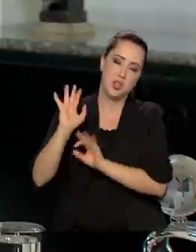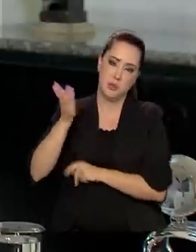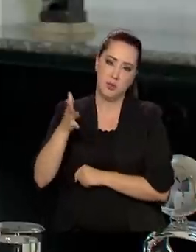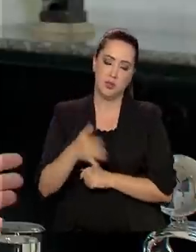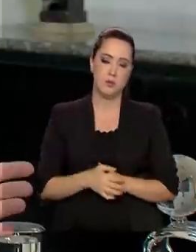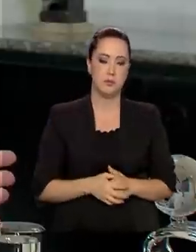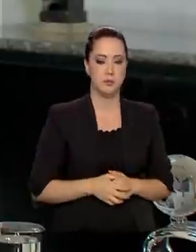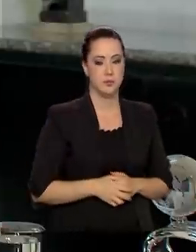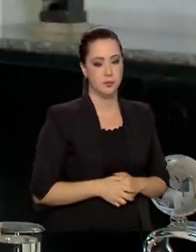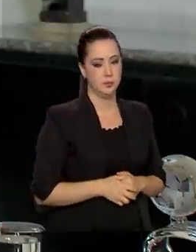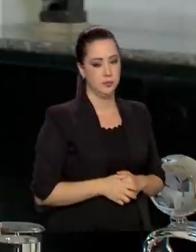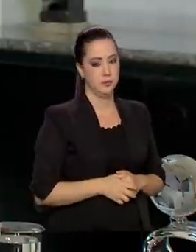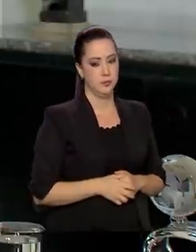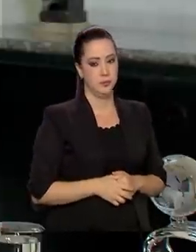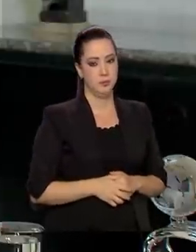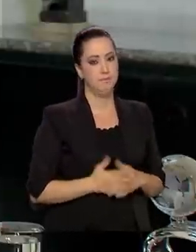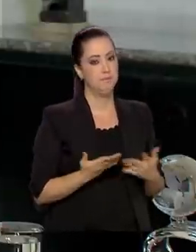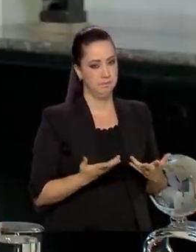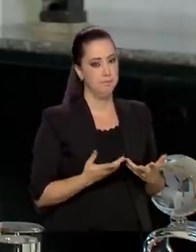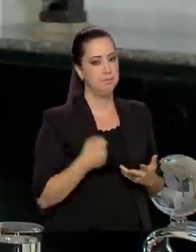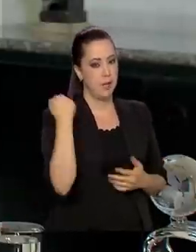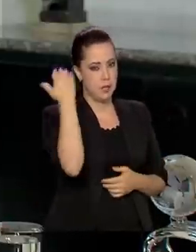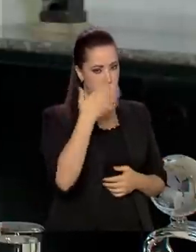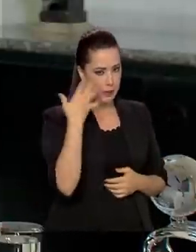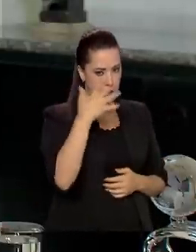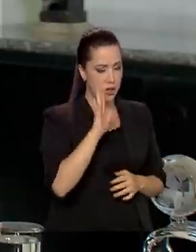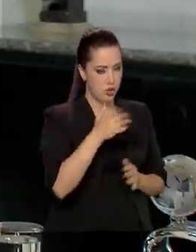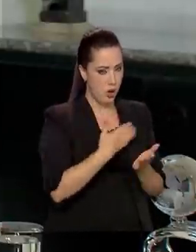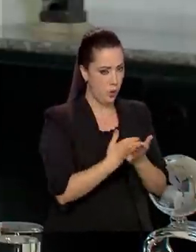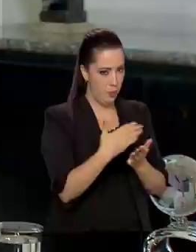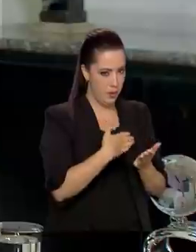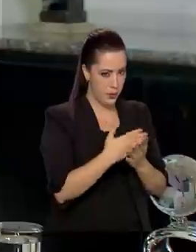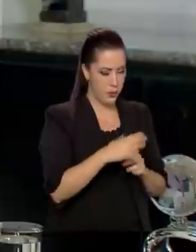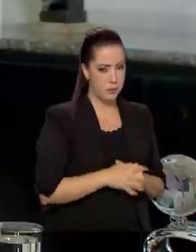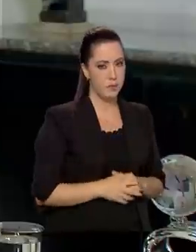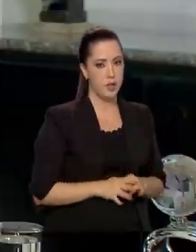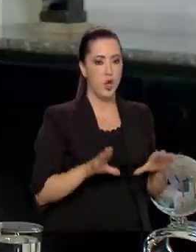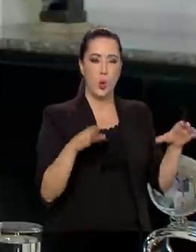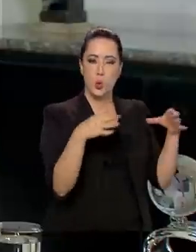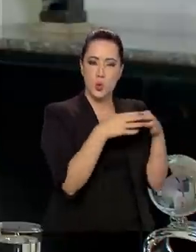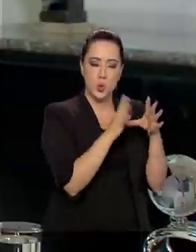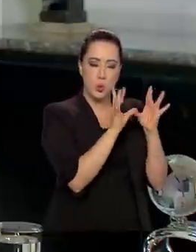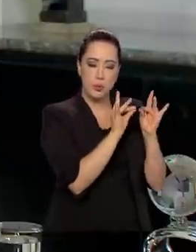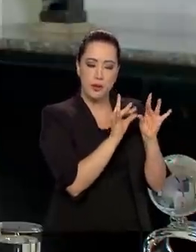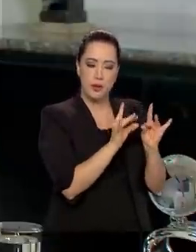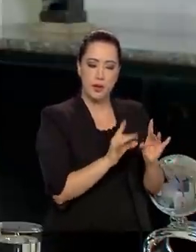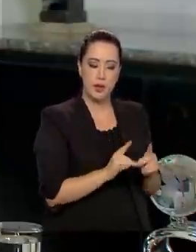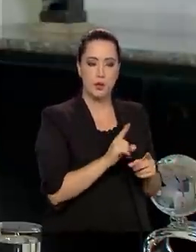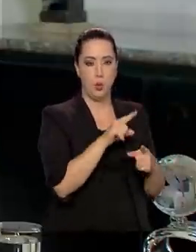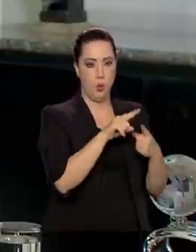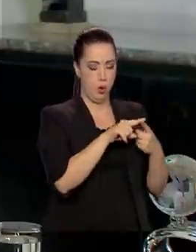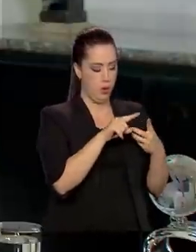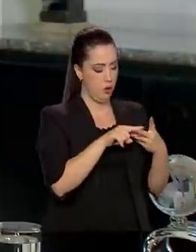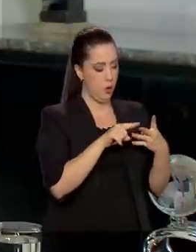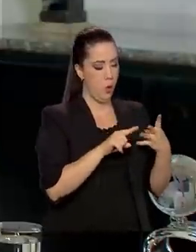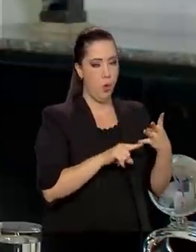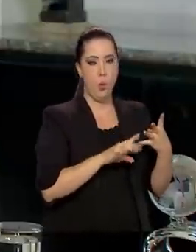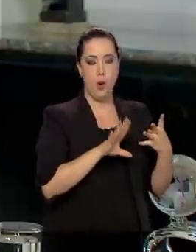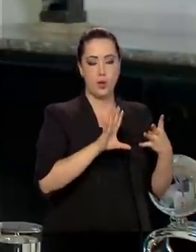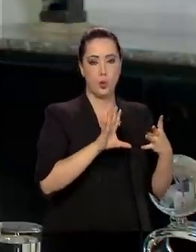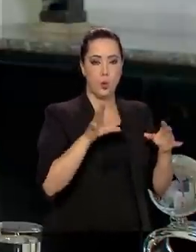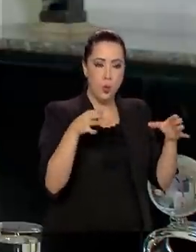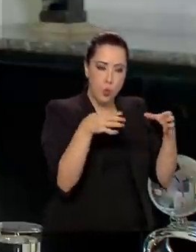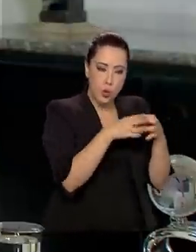Foi o eu te falei na pergunta, quando a gente começou a conversar. Os grupos, eles são muito detalhados, são quatro grandes grupos prioritários.